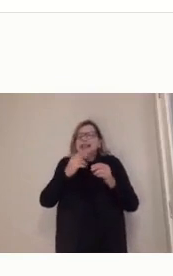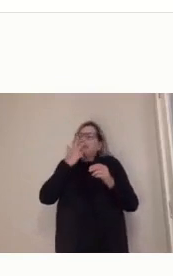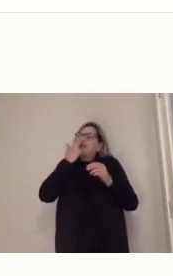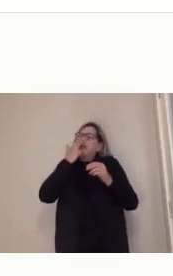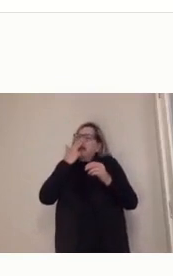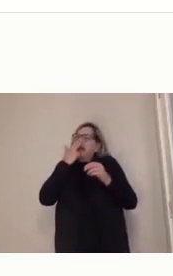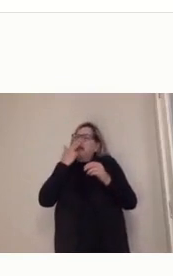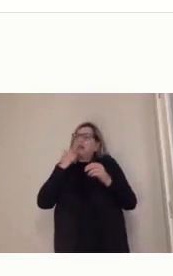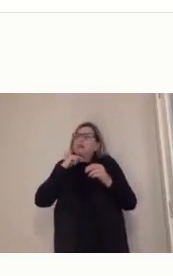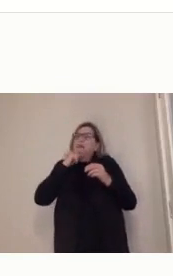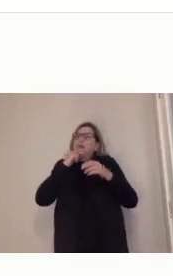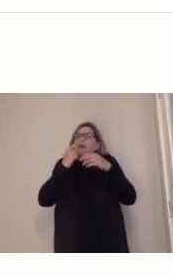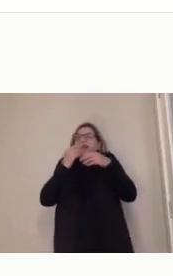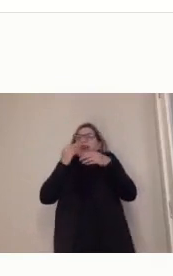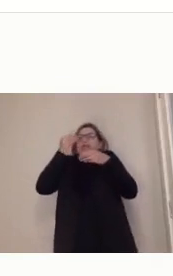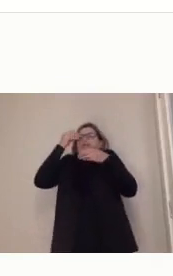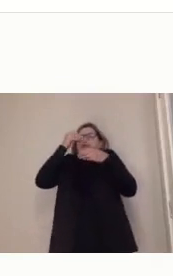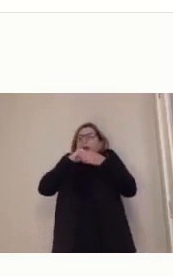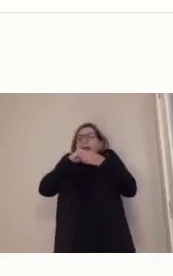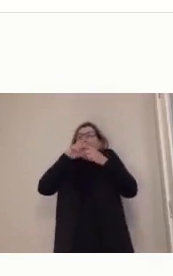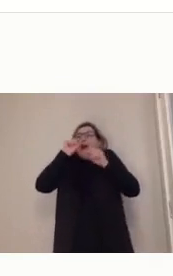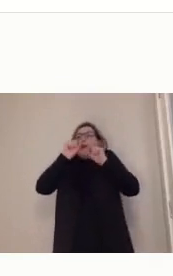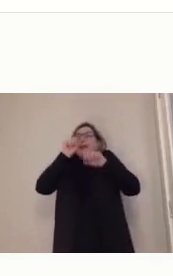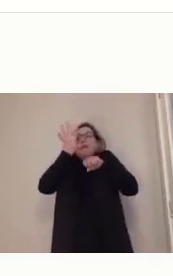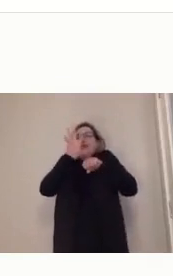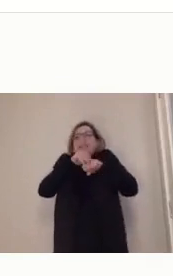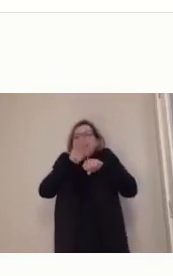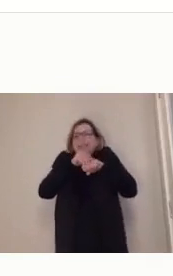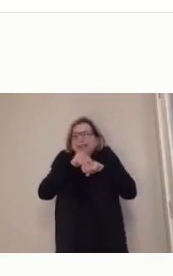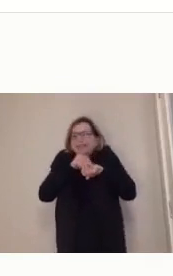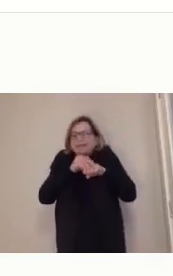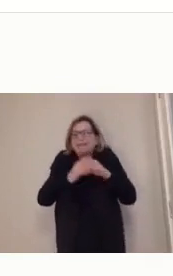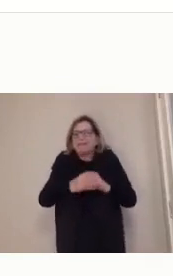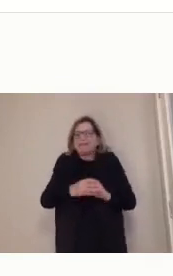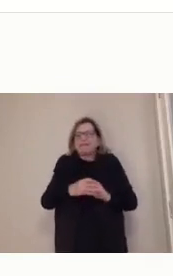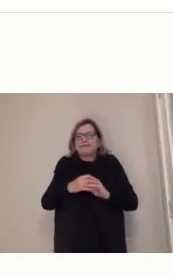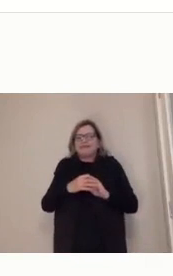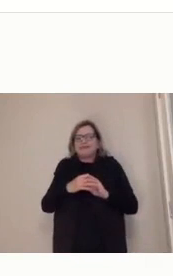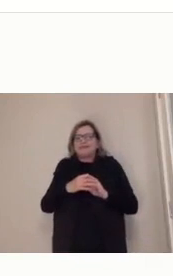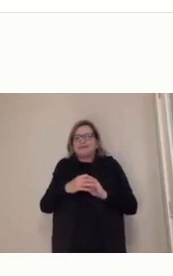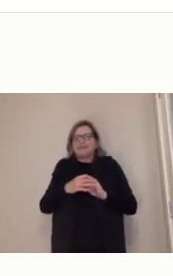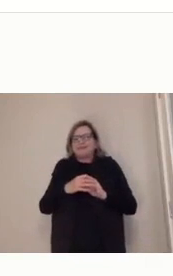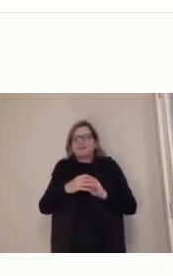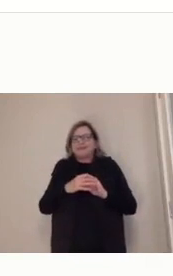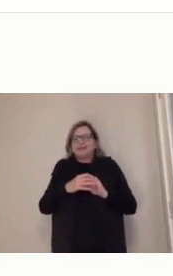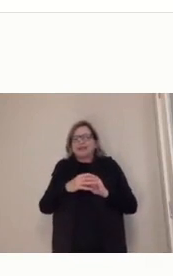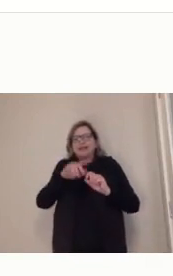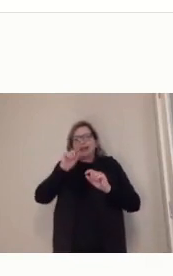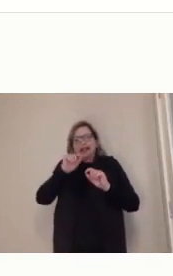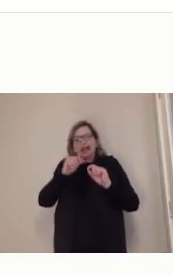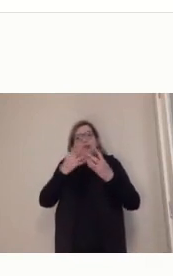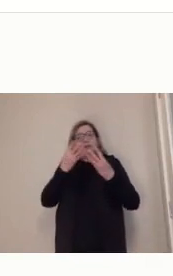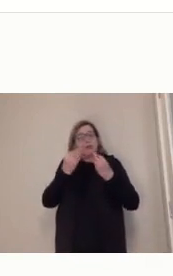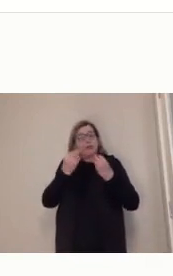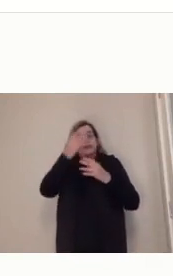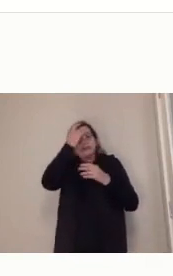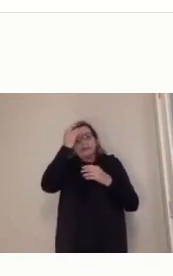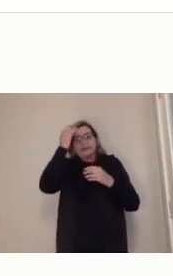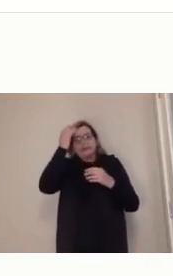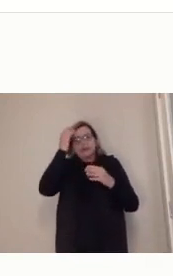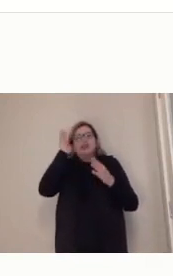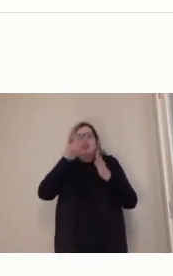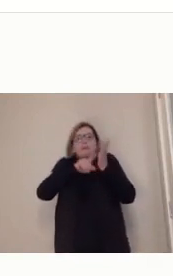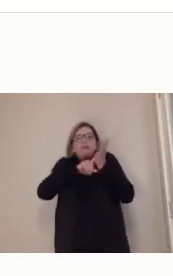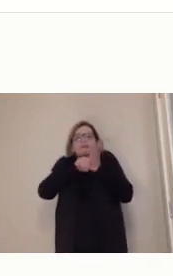elas retenham. Gente, é, muitos cientistas já realizaram pesquisas e têm demonstrado que são crianças